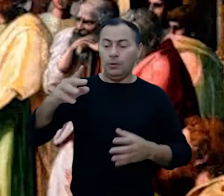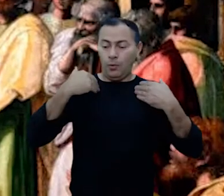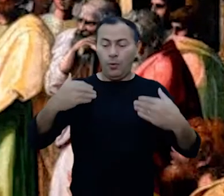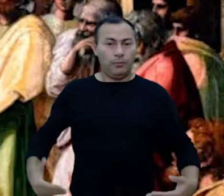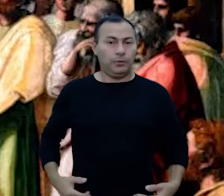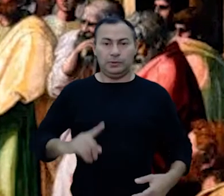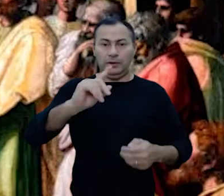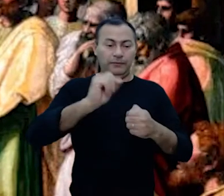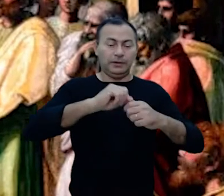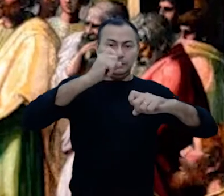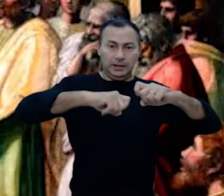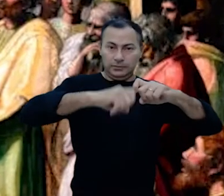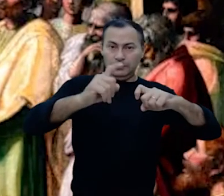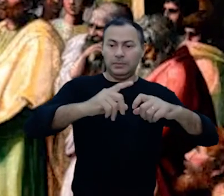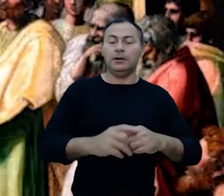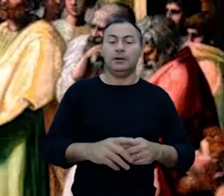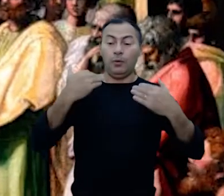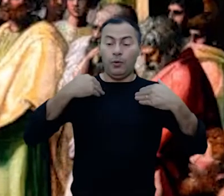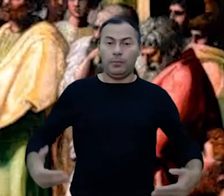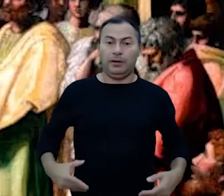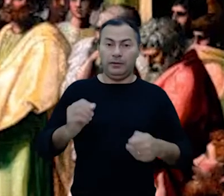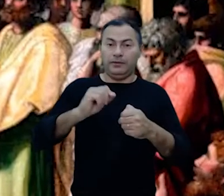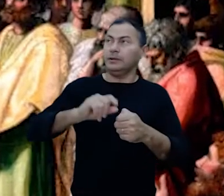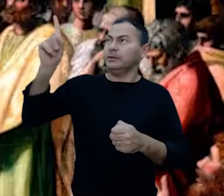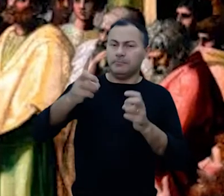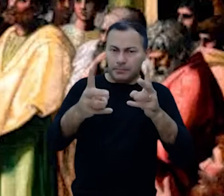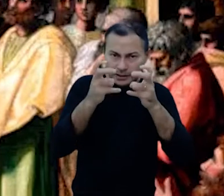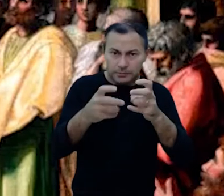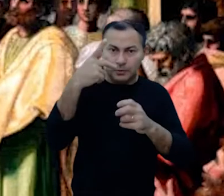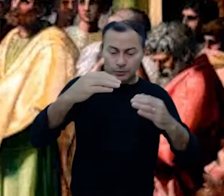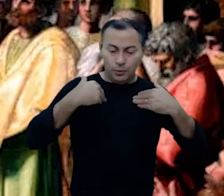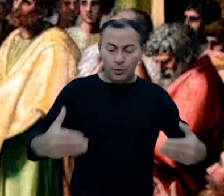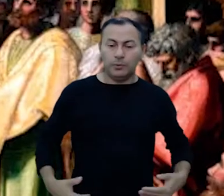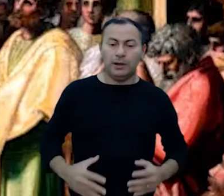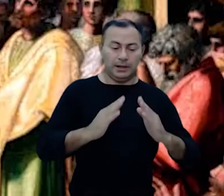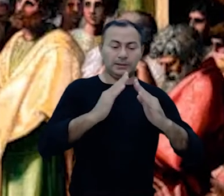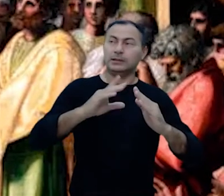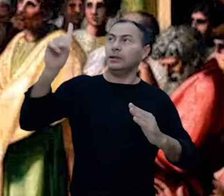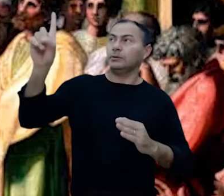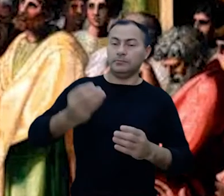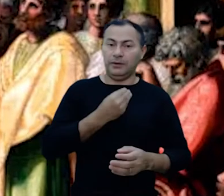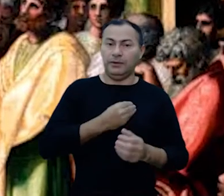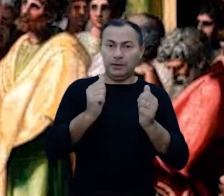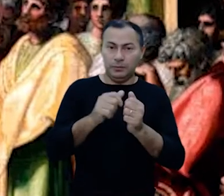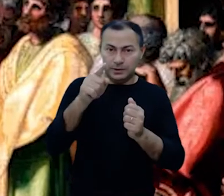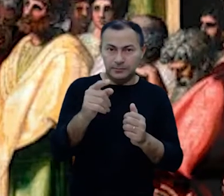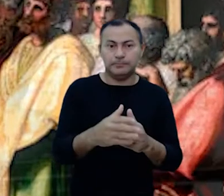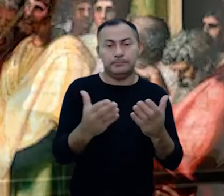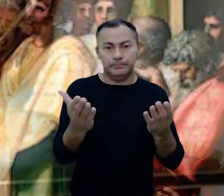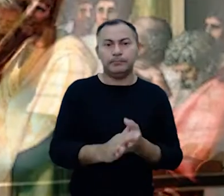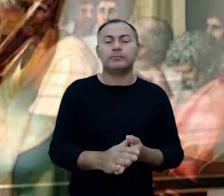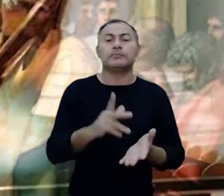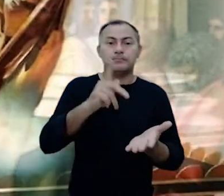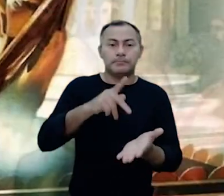o seguinte seu corpo não é feito para o sexo seu corpo é feito para Deus. Será que vocês não percebem que o vosso corpo é um templo de Deus e ele vive em vocês?